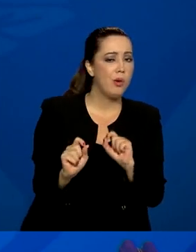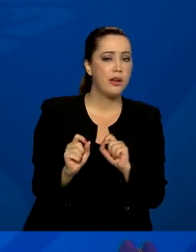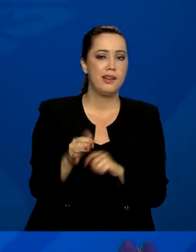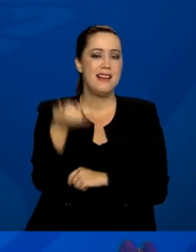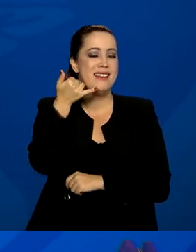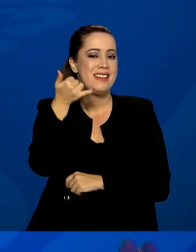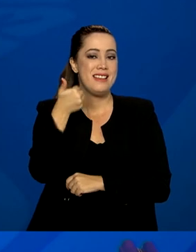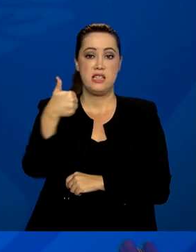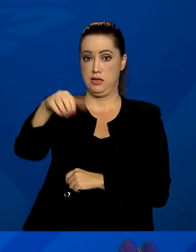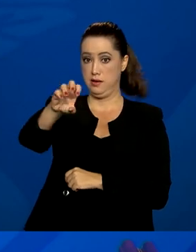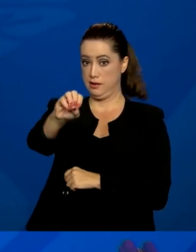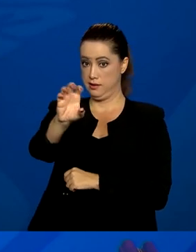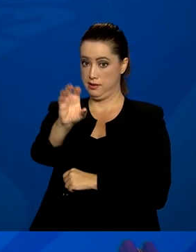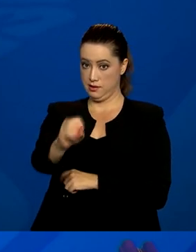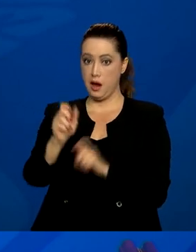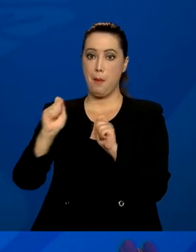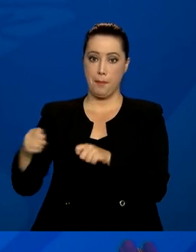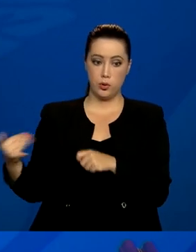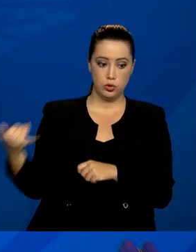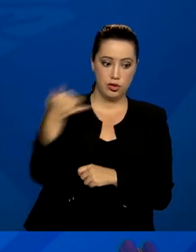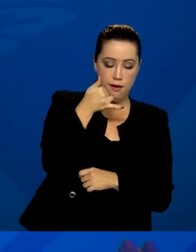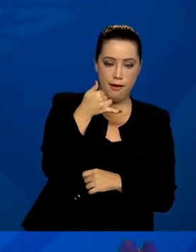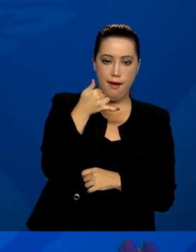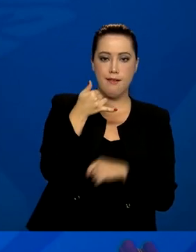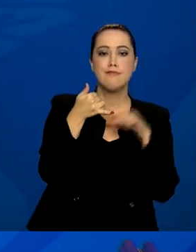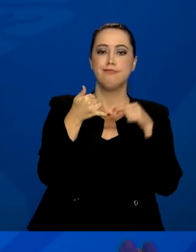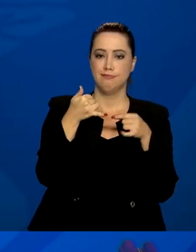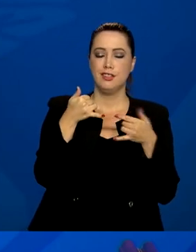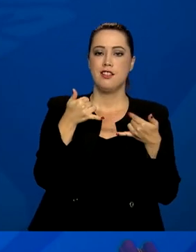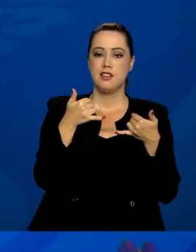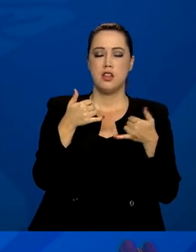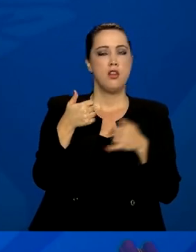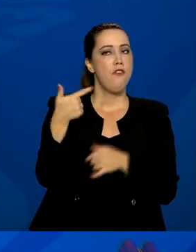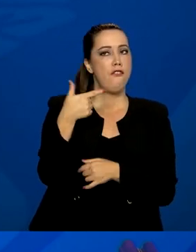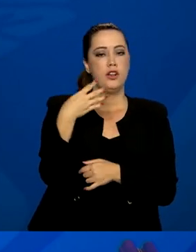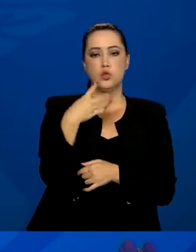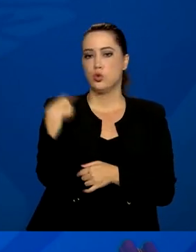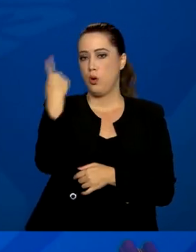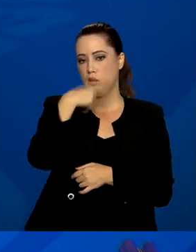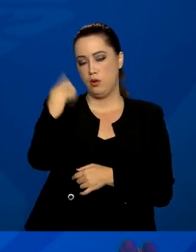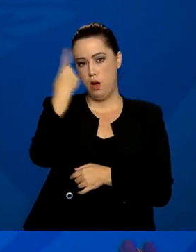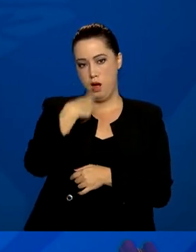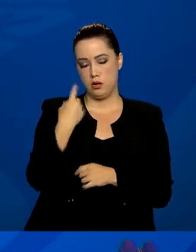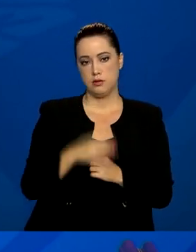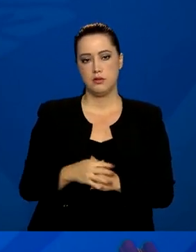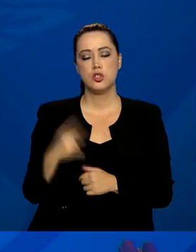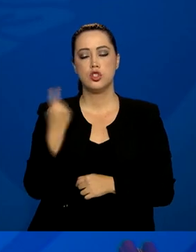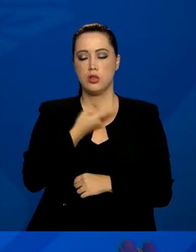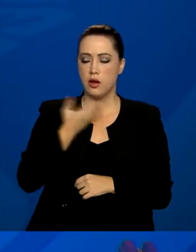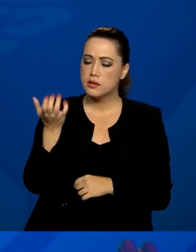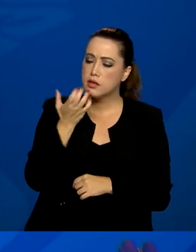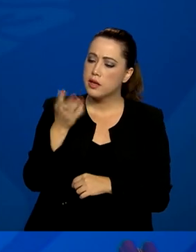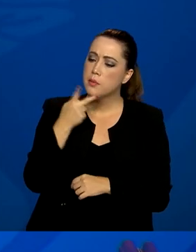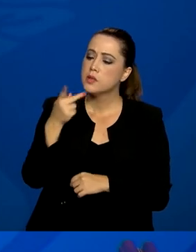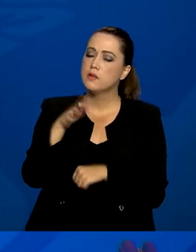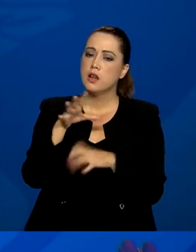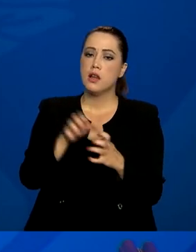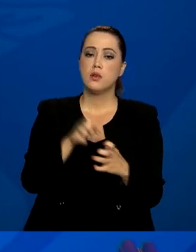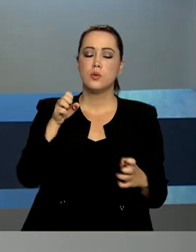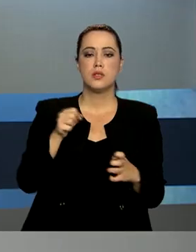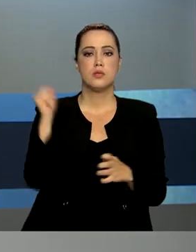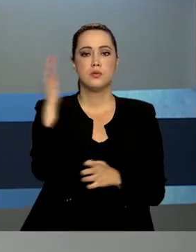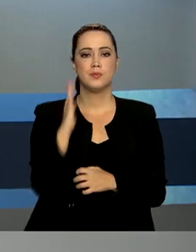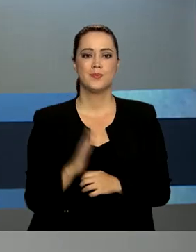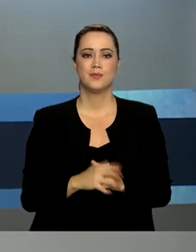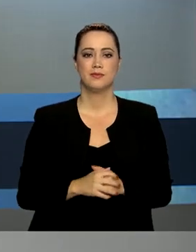Disque 100 está à disposição de vocês. Pode ligar. 24 horas. Queremos falar com os idosos do Brasil.